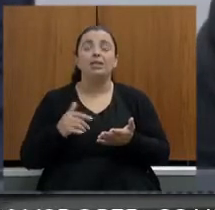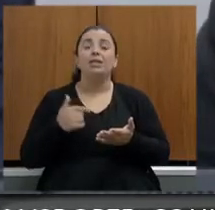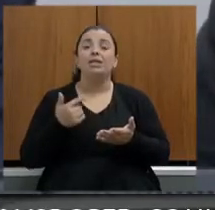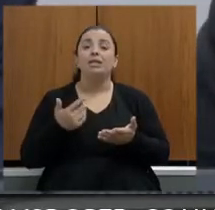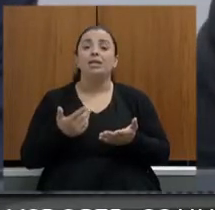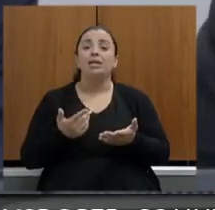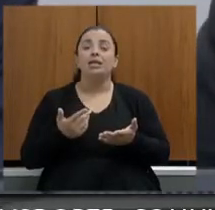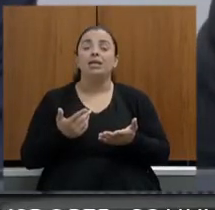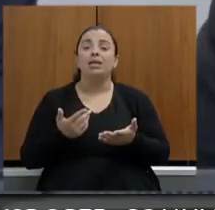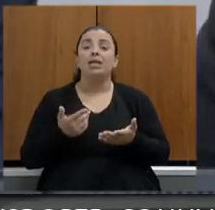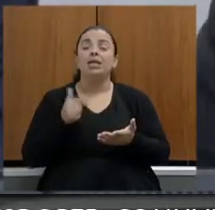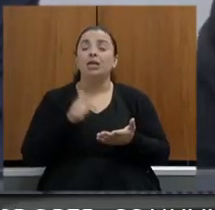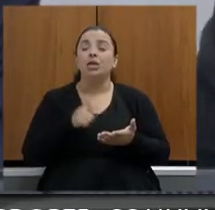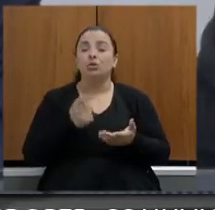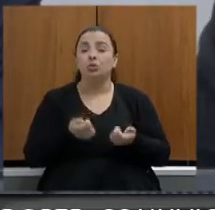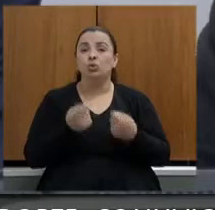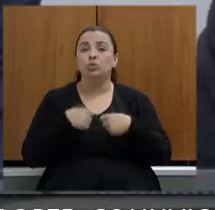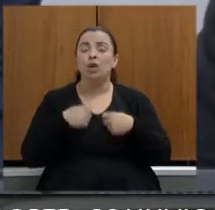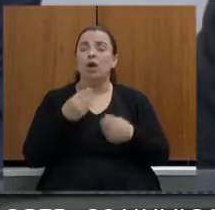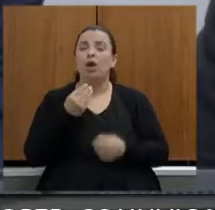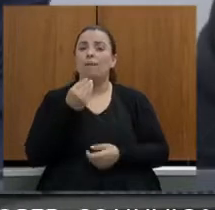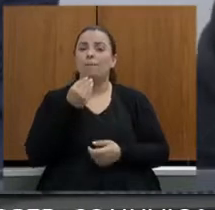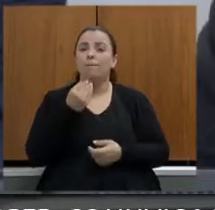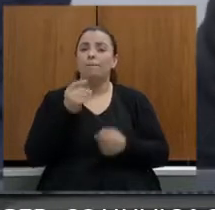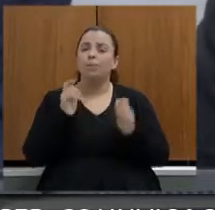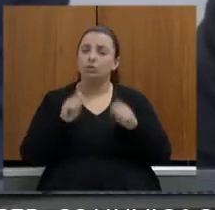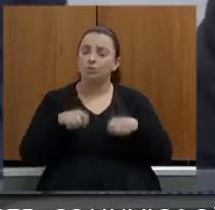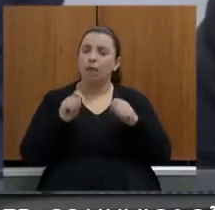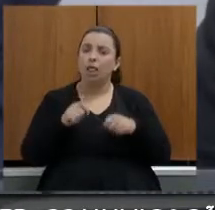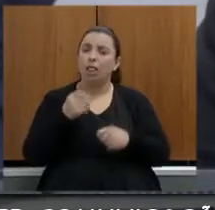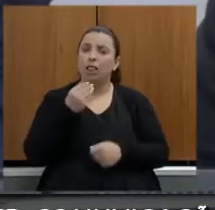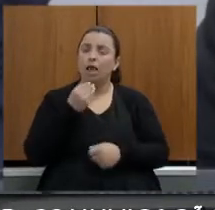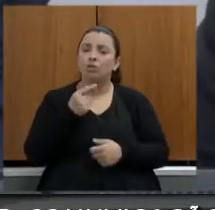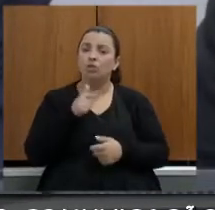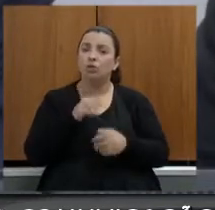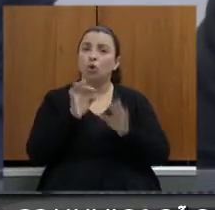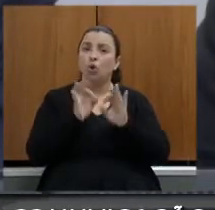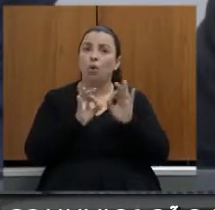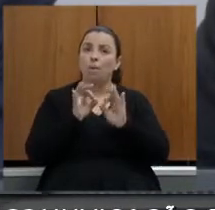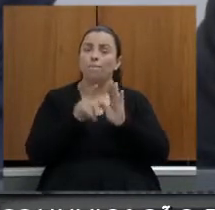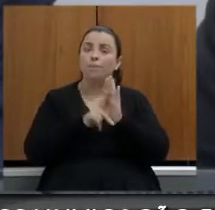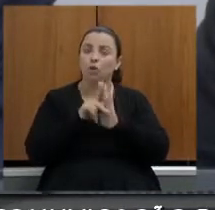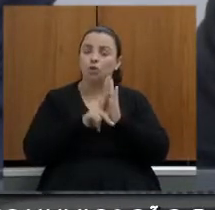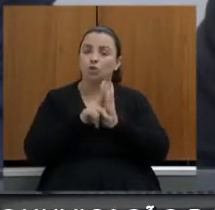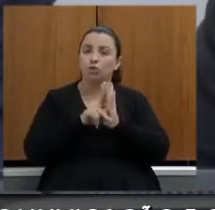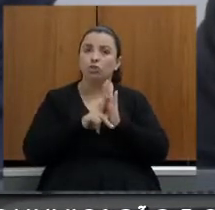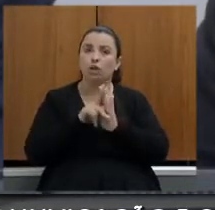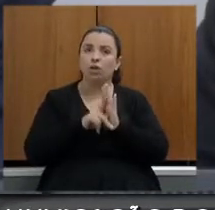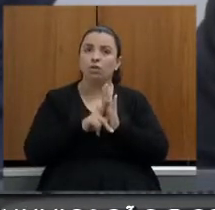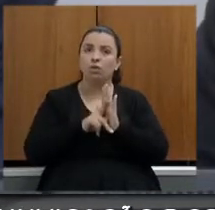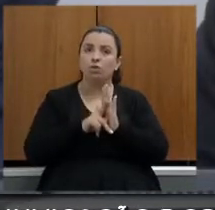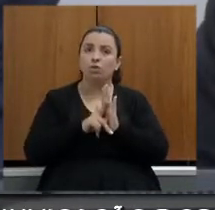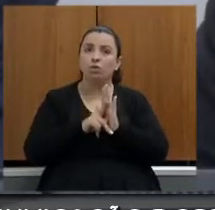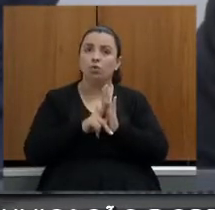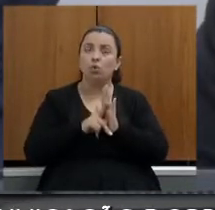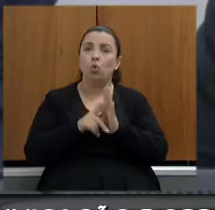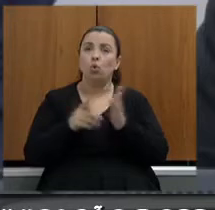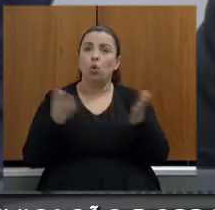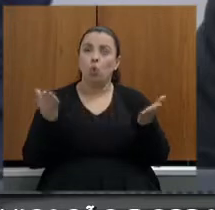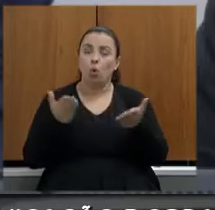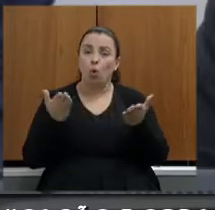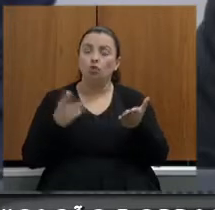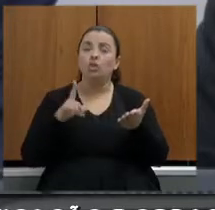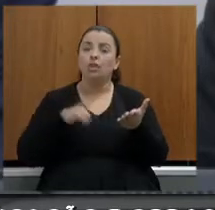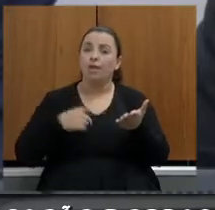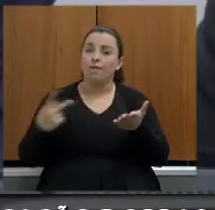isso permitiu que o nosso projeto tal como colocado hoje fosse validado